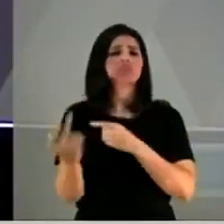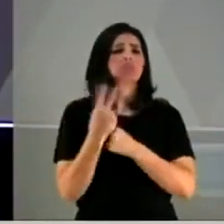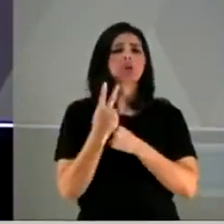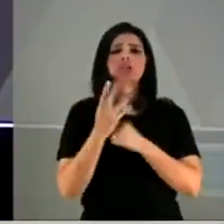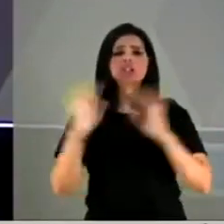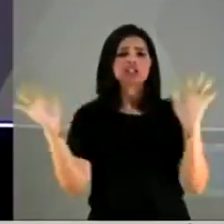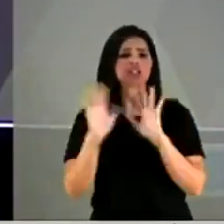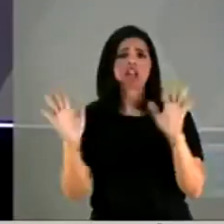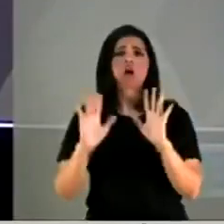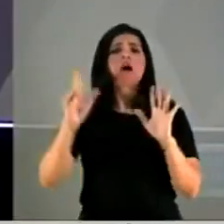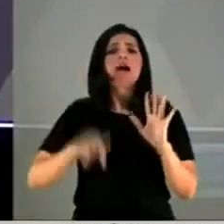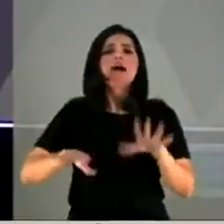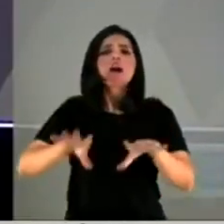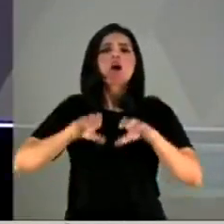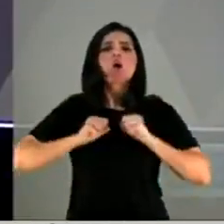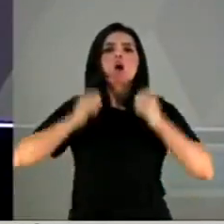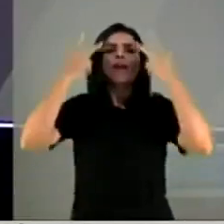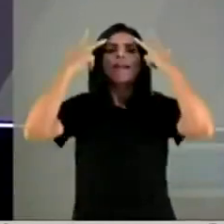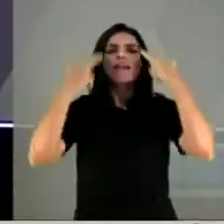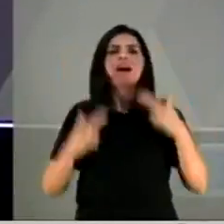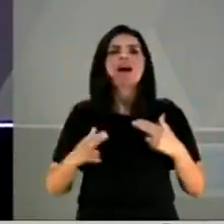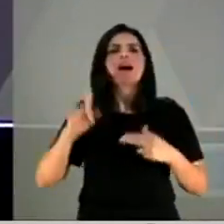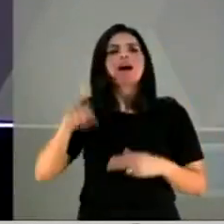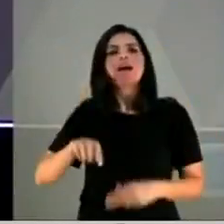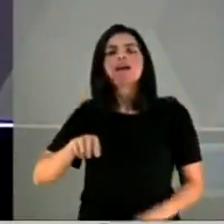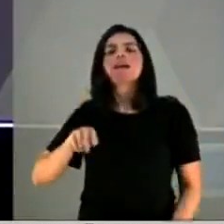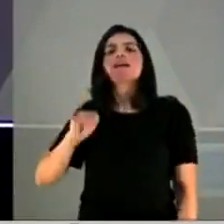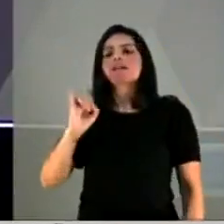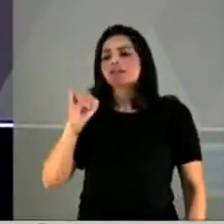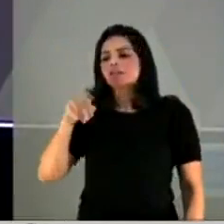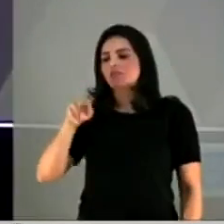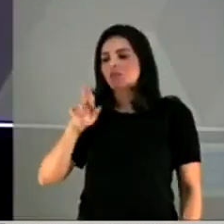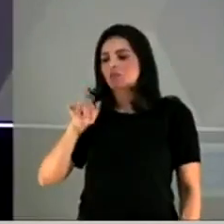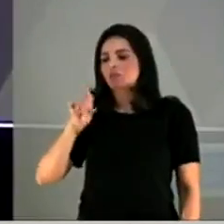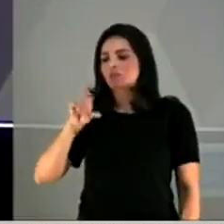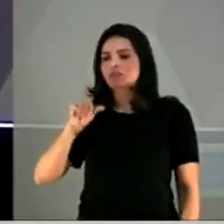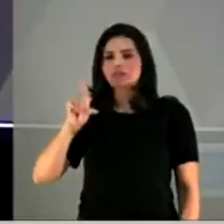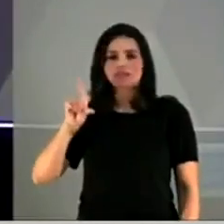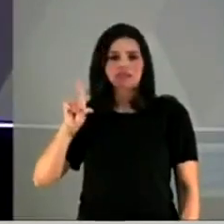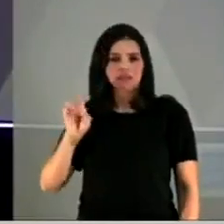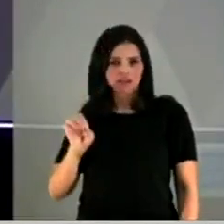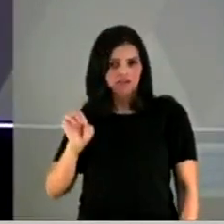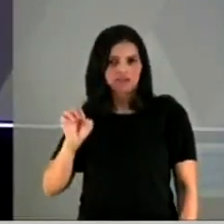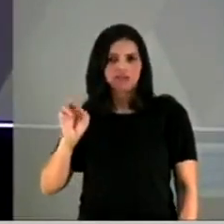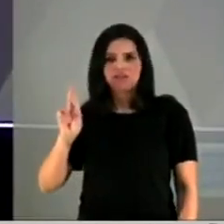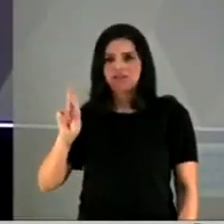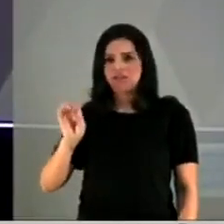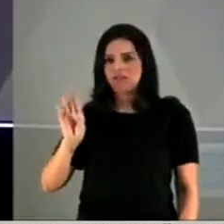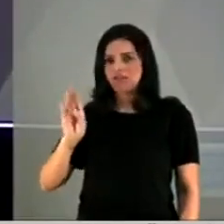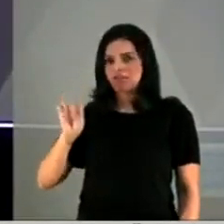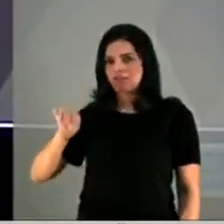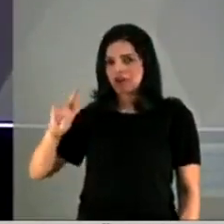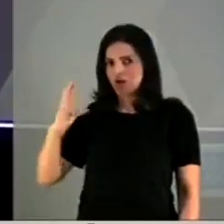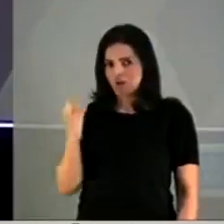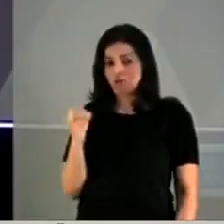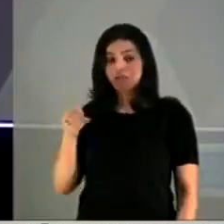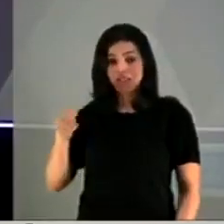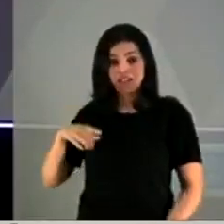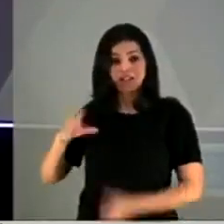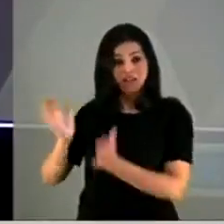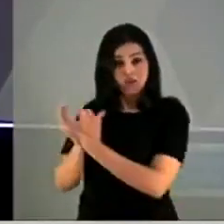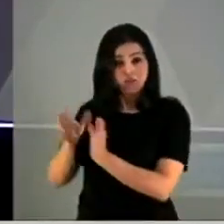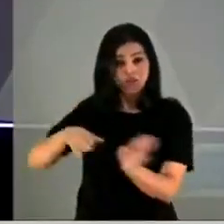Brasil. Essa estratégia levou o presidente Jair Bolsonaro, por um lado, a resistir